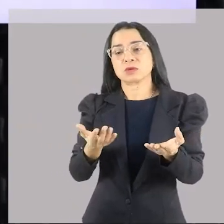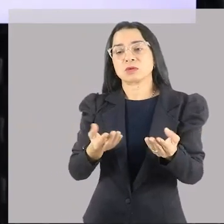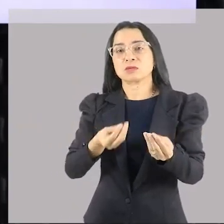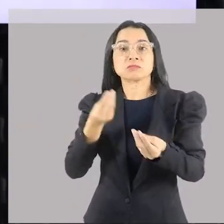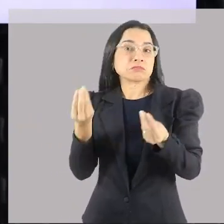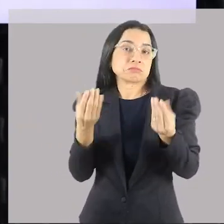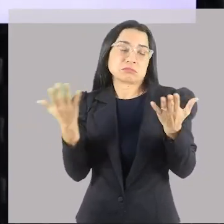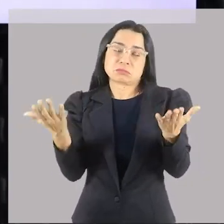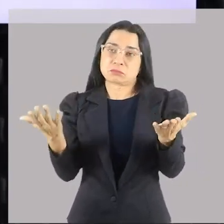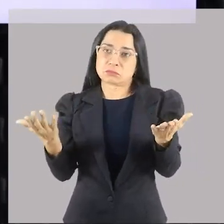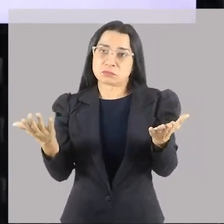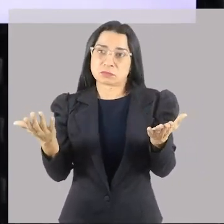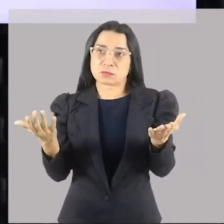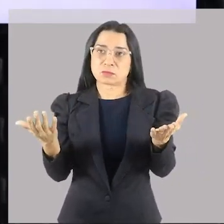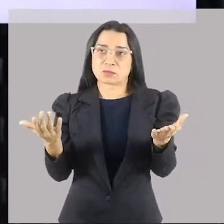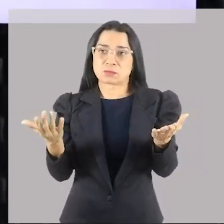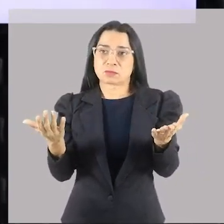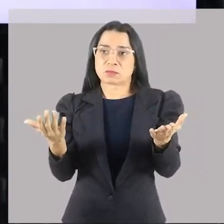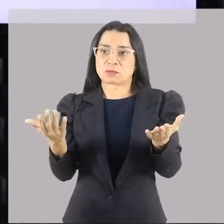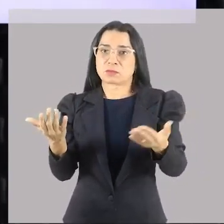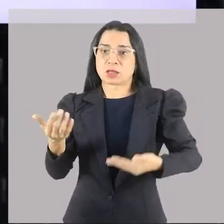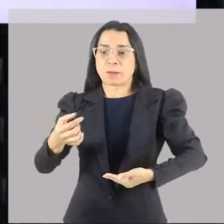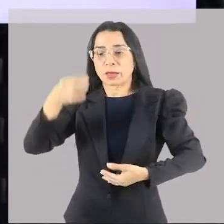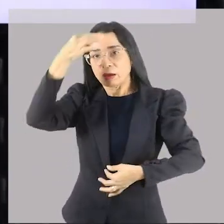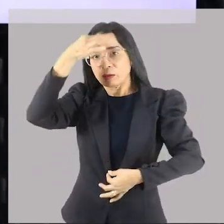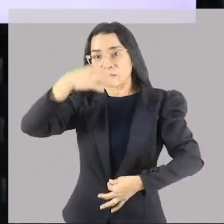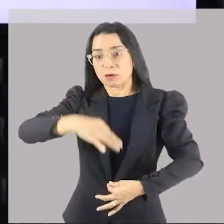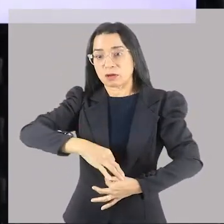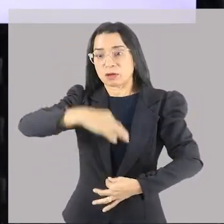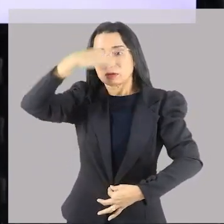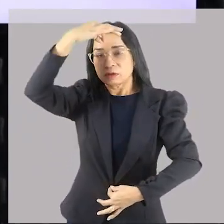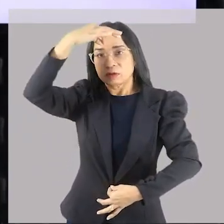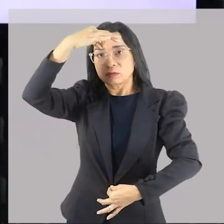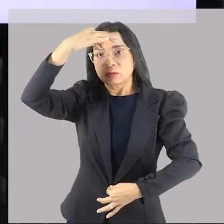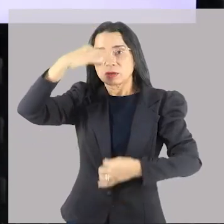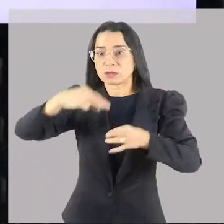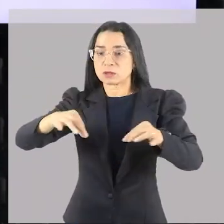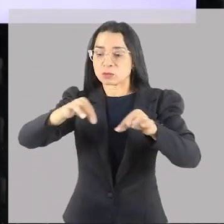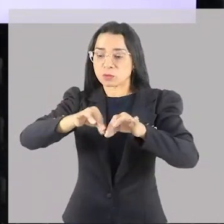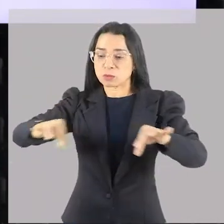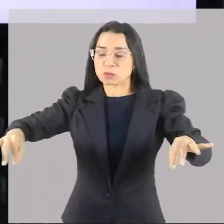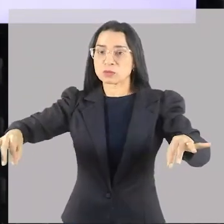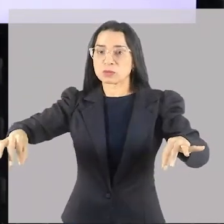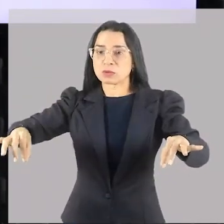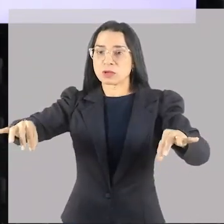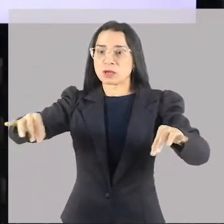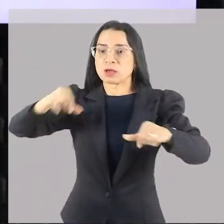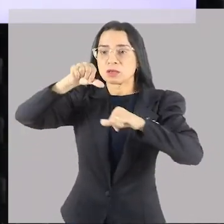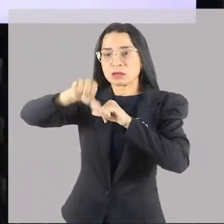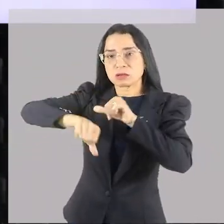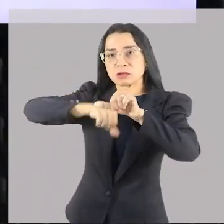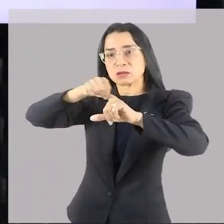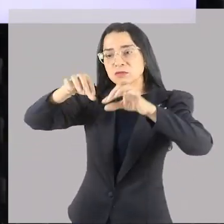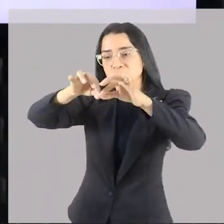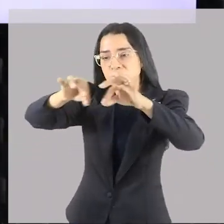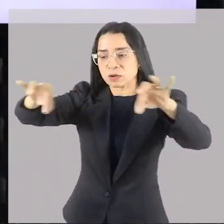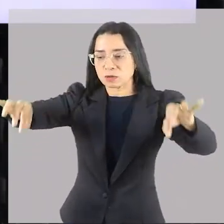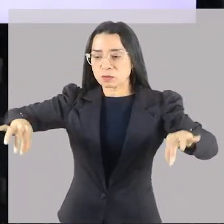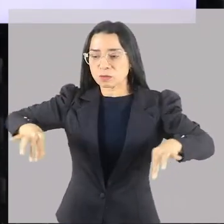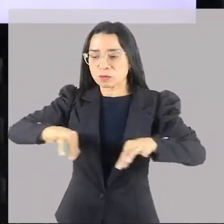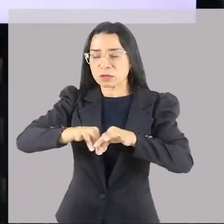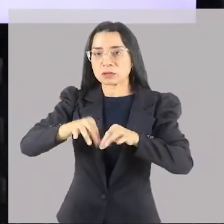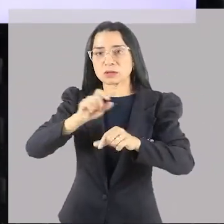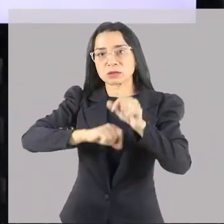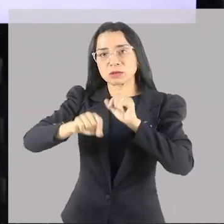como disse um aluno meu? Aí eles pegaram este segmento aqui e este segmento aqui e transformaram no retângulo e colocaram os templos gregos. Da